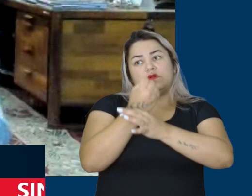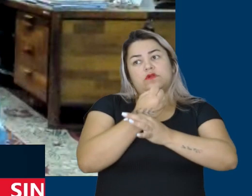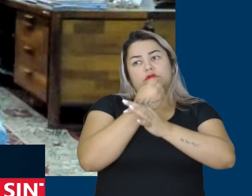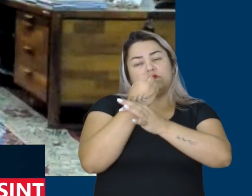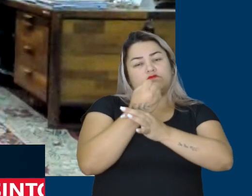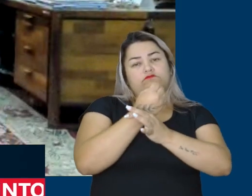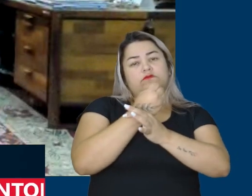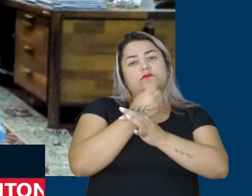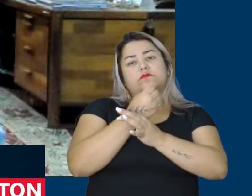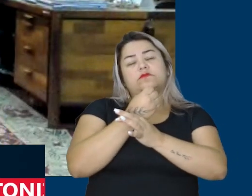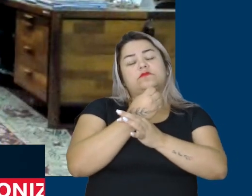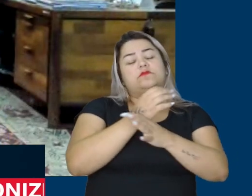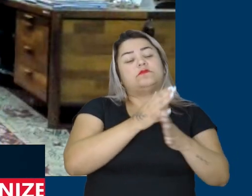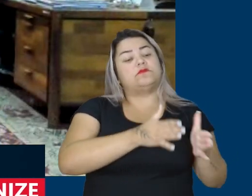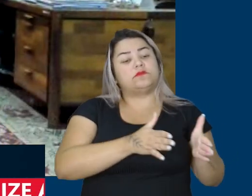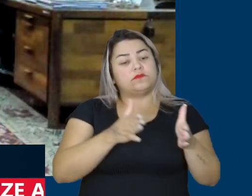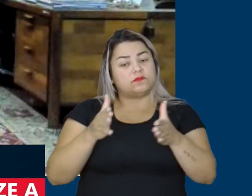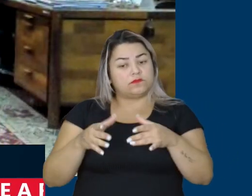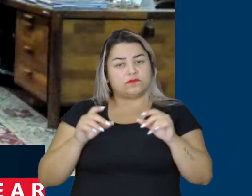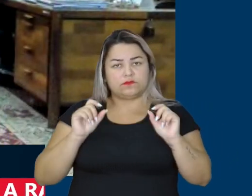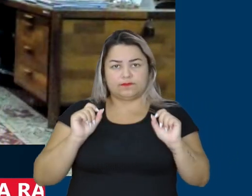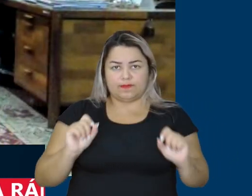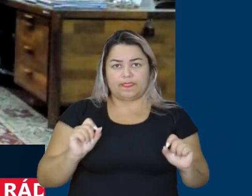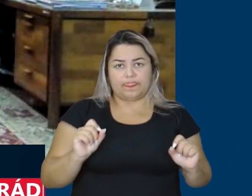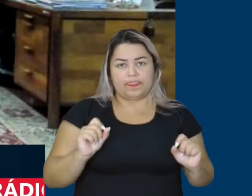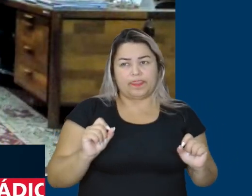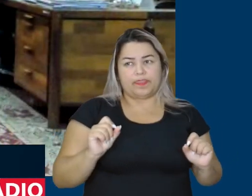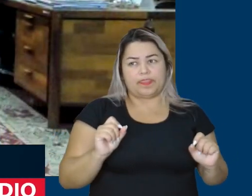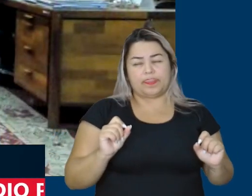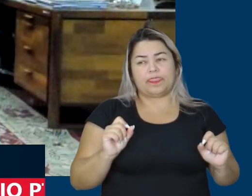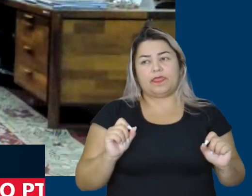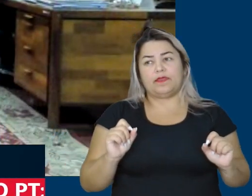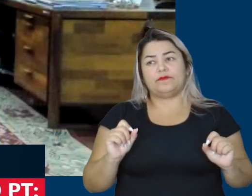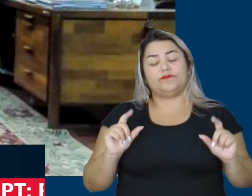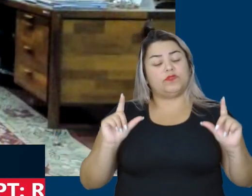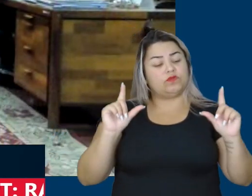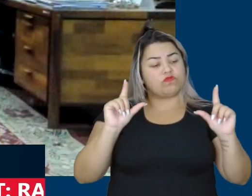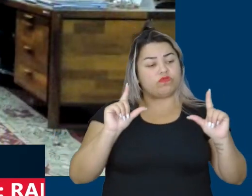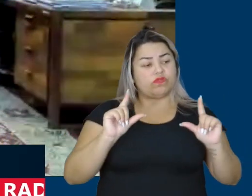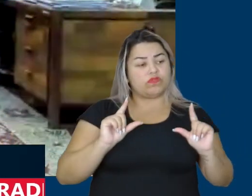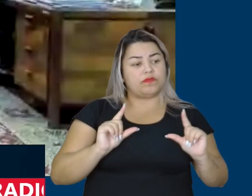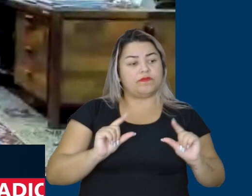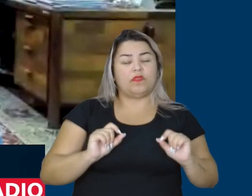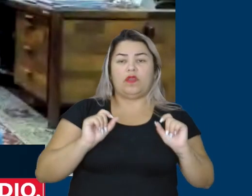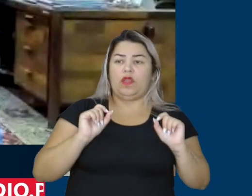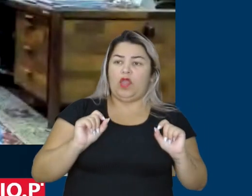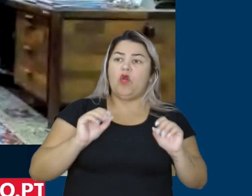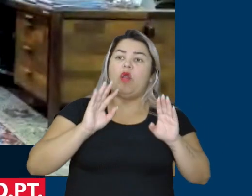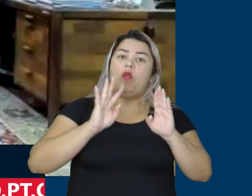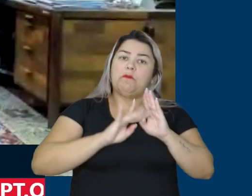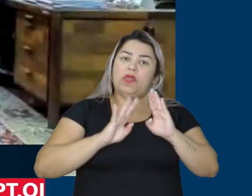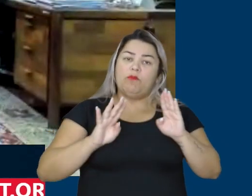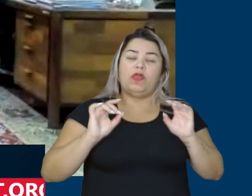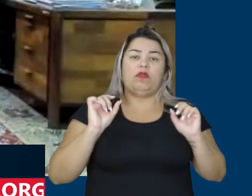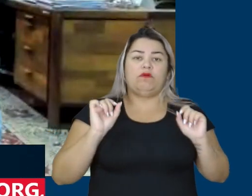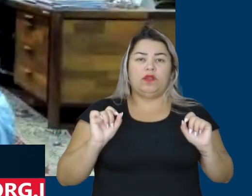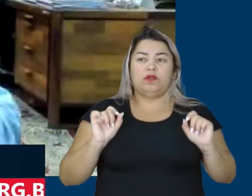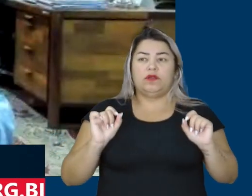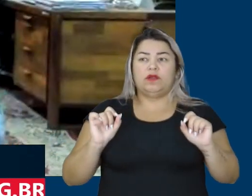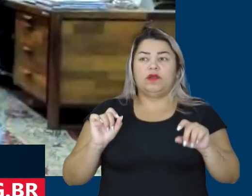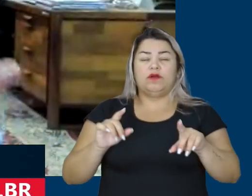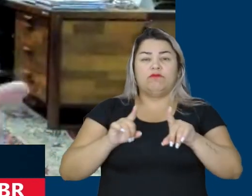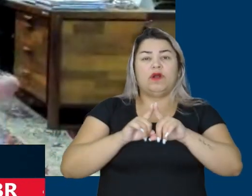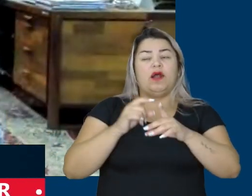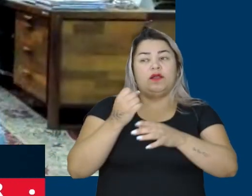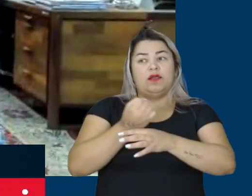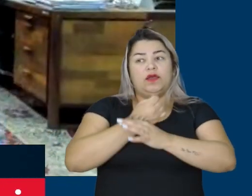segurança nesse processo, de reduzir gradativamente o benefício enquanto vai tendo